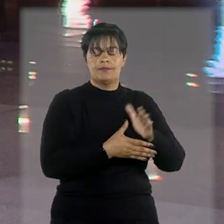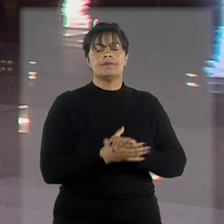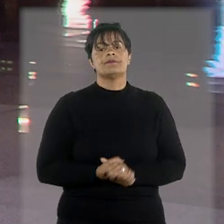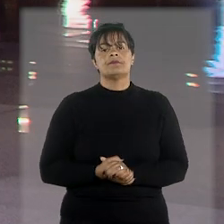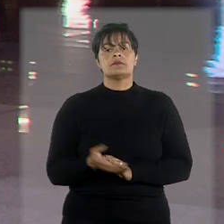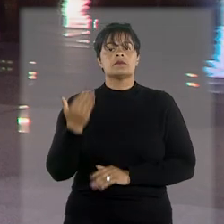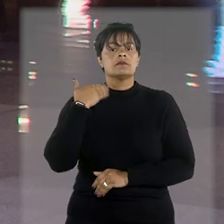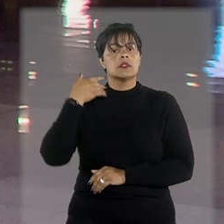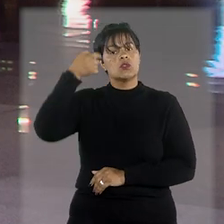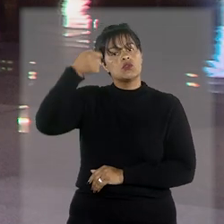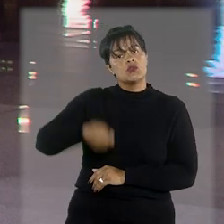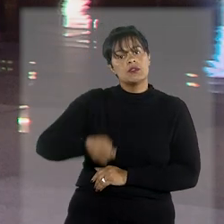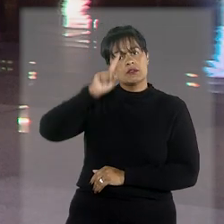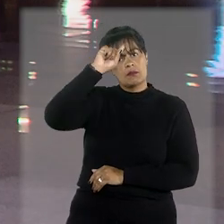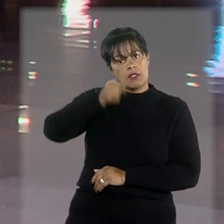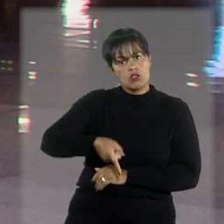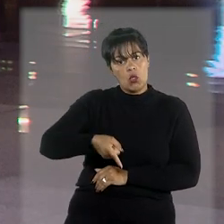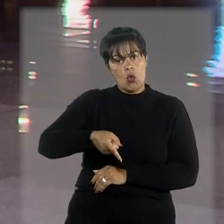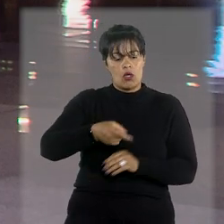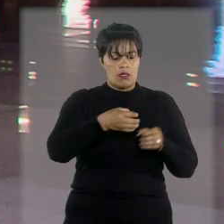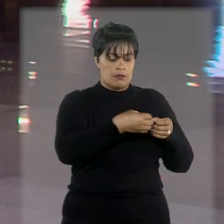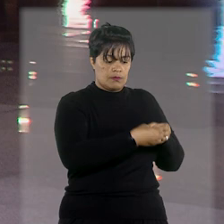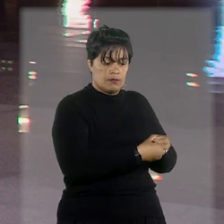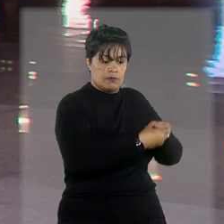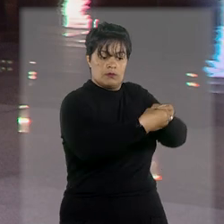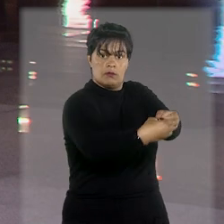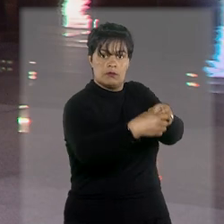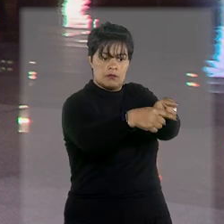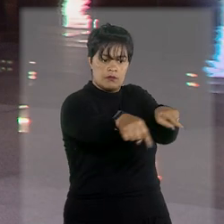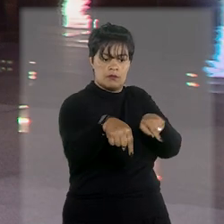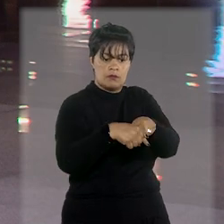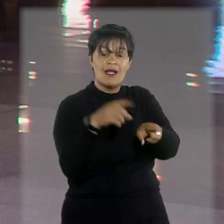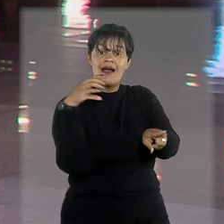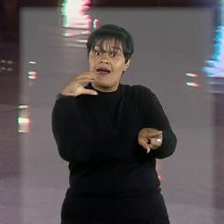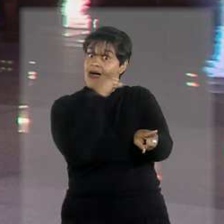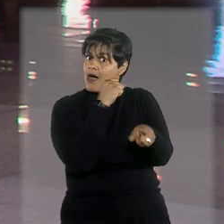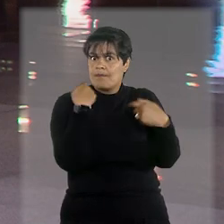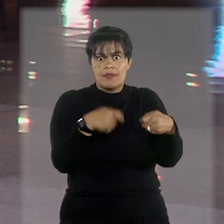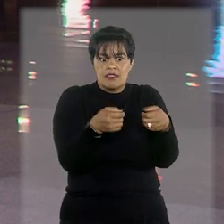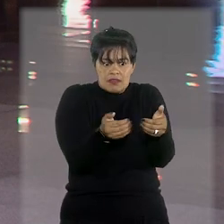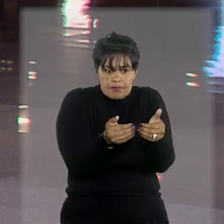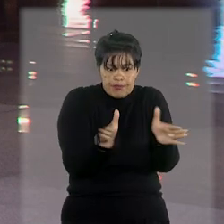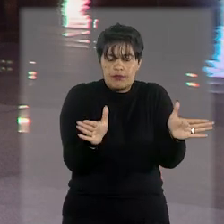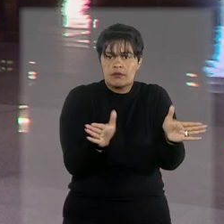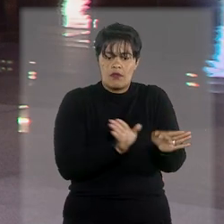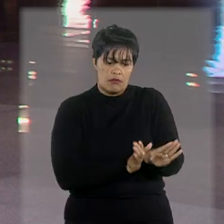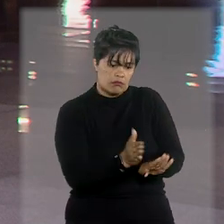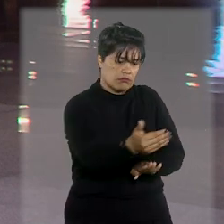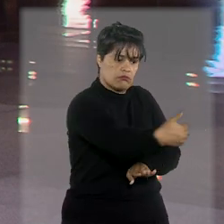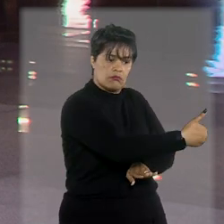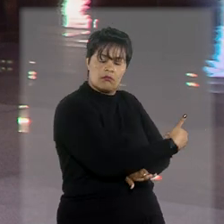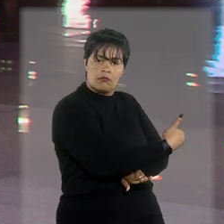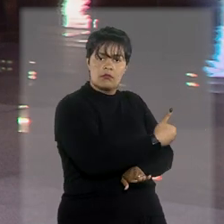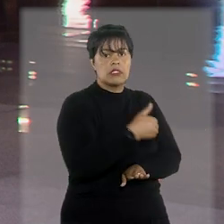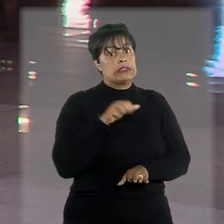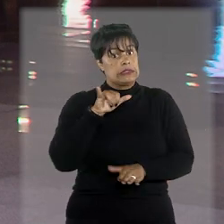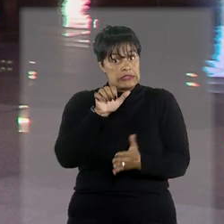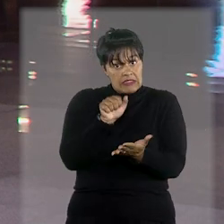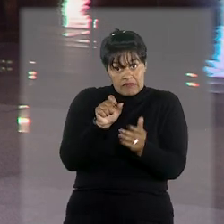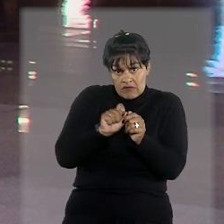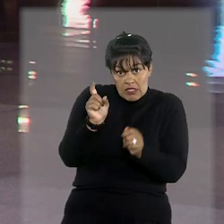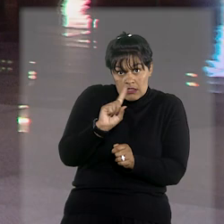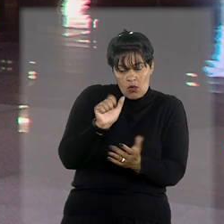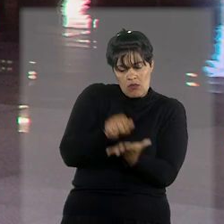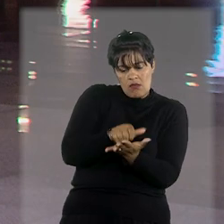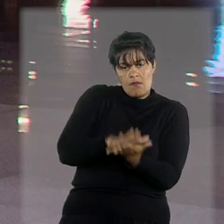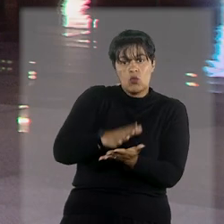determinou que a empresa proprietária do terreno vizinho realizasse a imediata desobstrução, sob pena de multa diária de R$.000,00, limitada ao